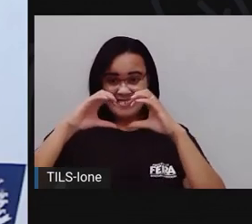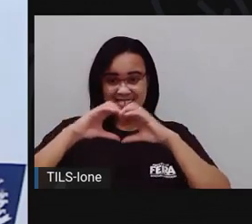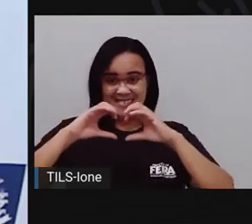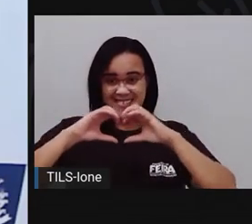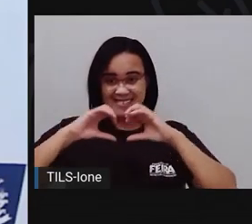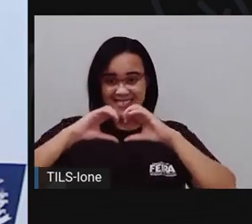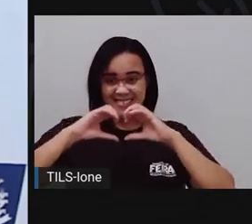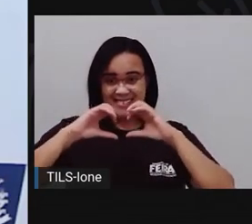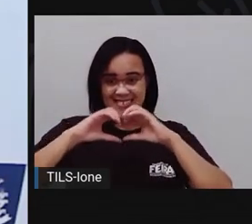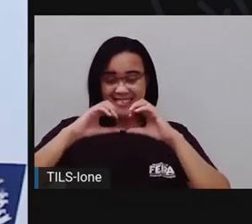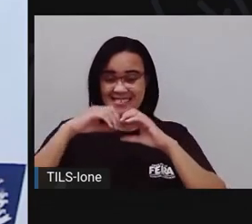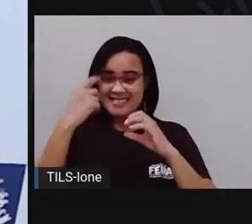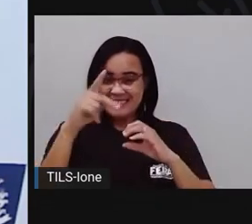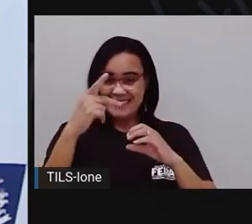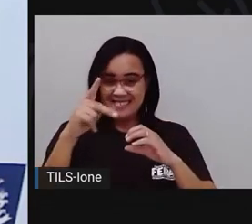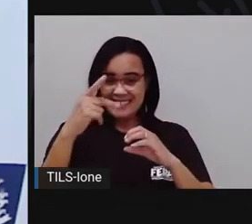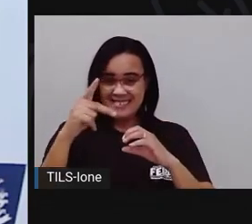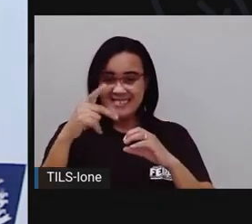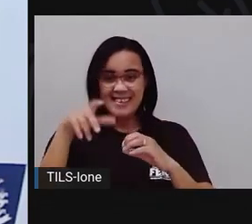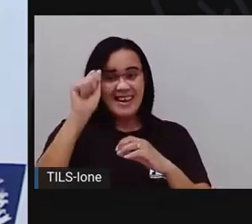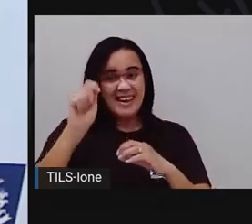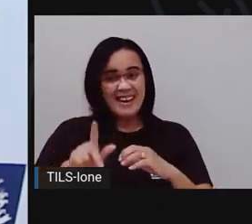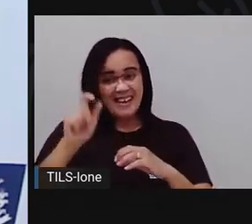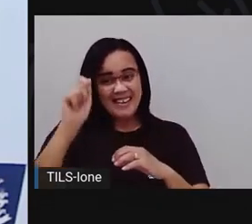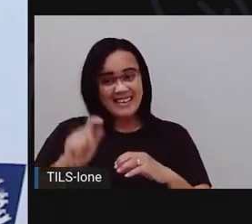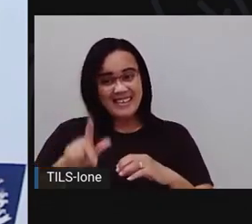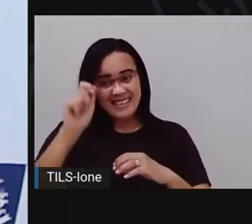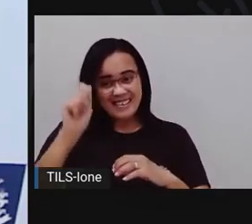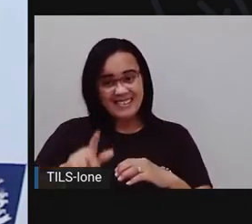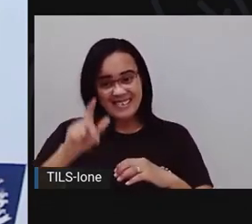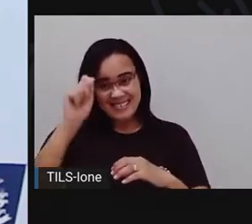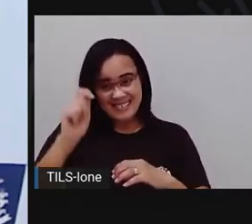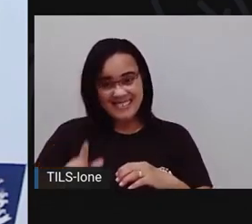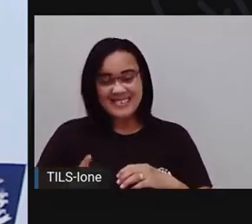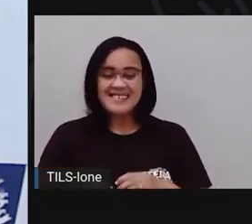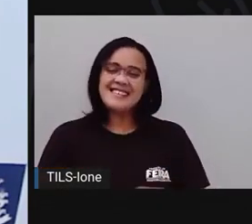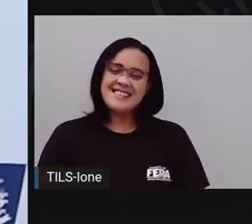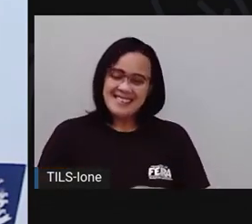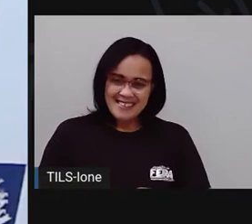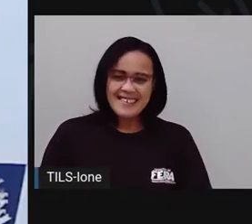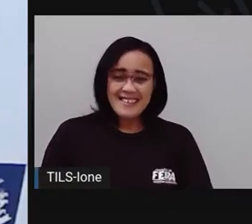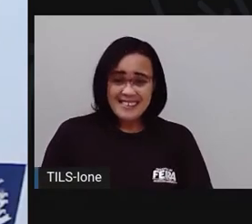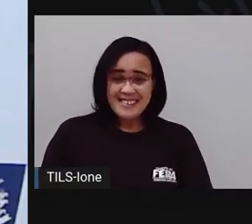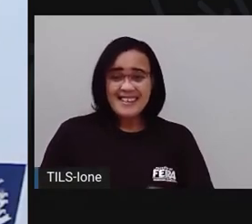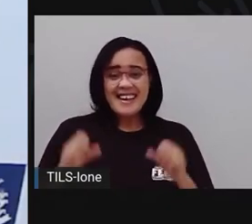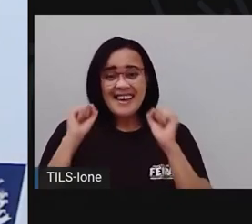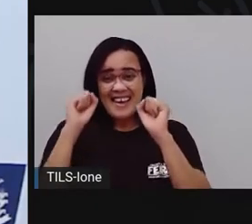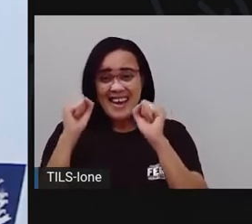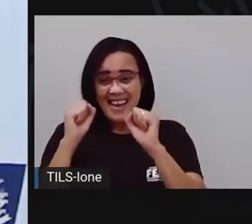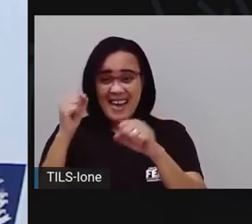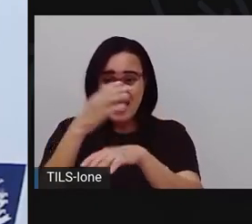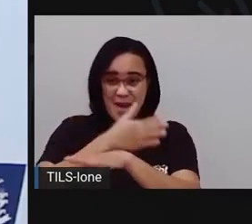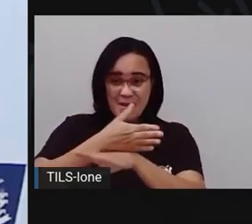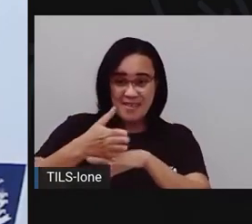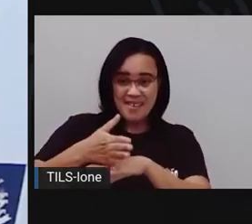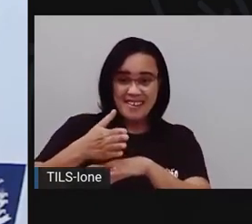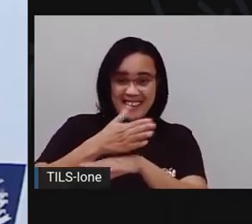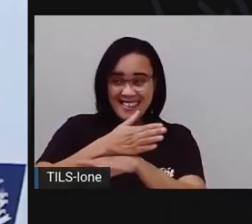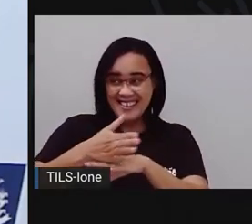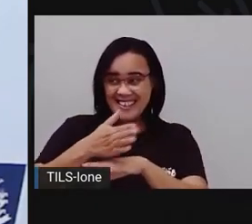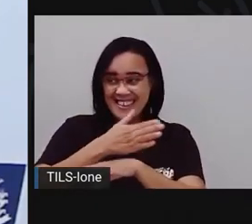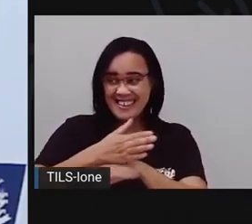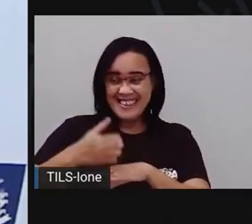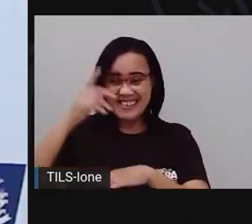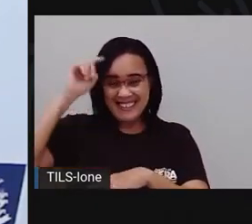Meu coração. Azul. Ah, meu coração é preto e branco. Meu coração é corintiano. Brincadeira,